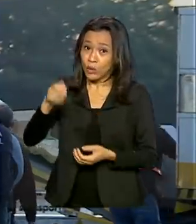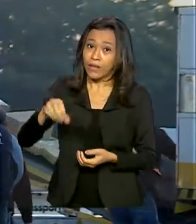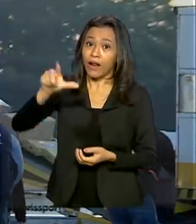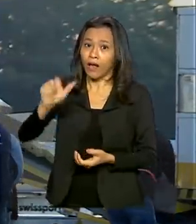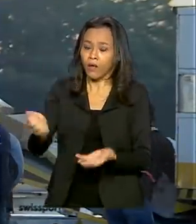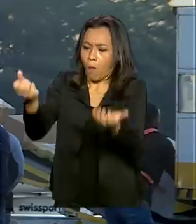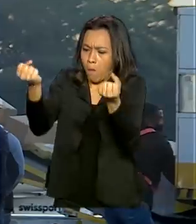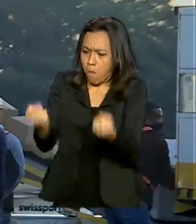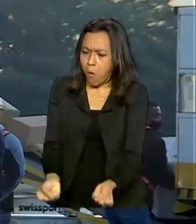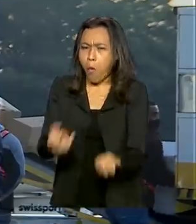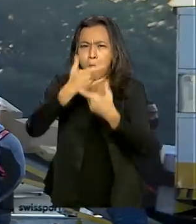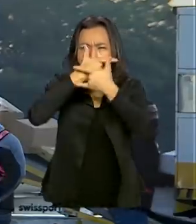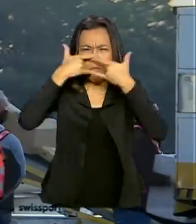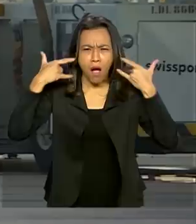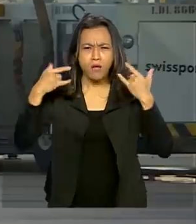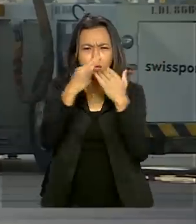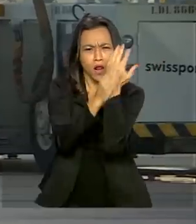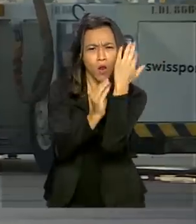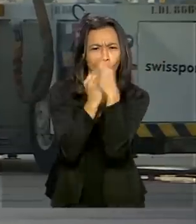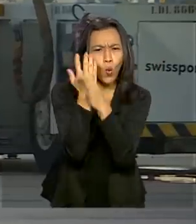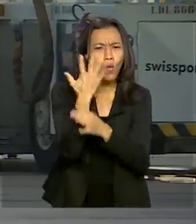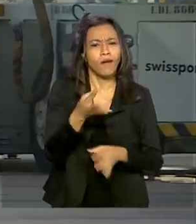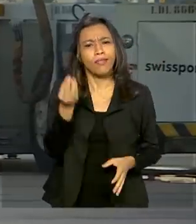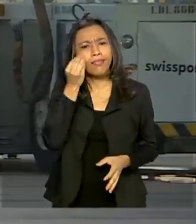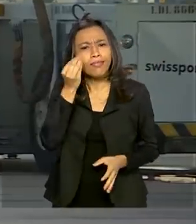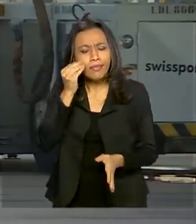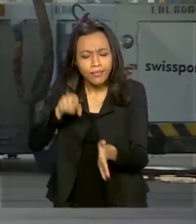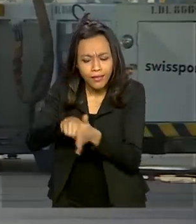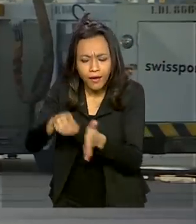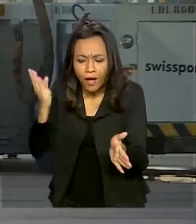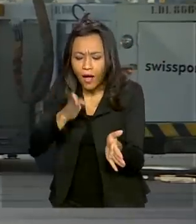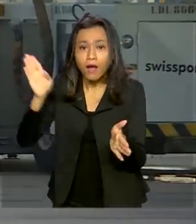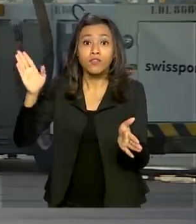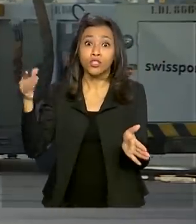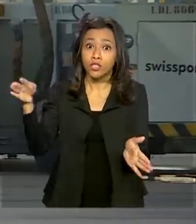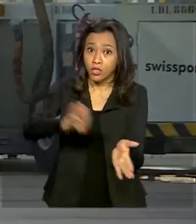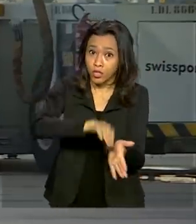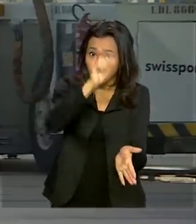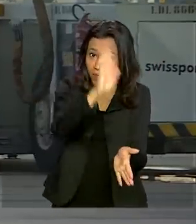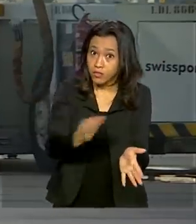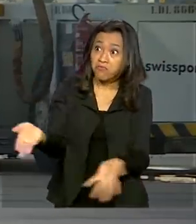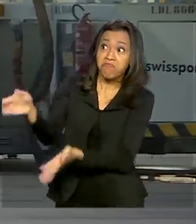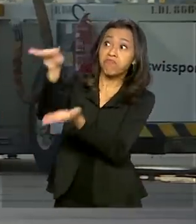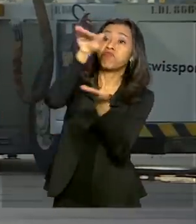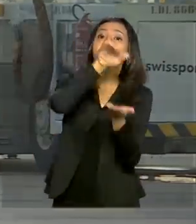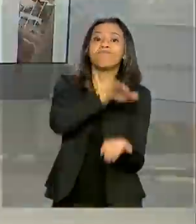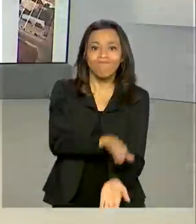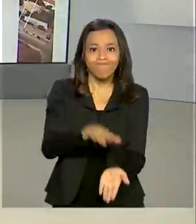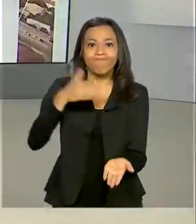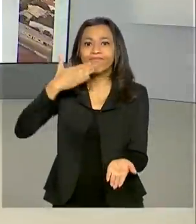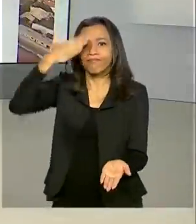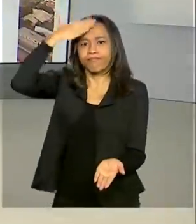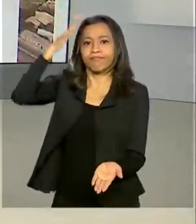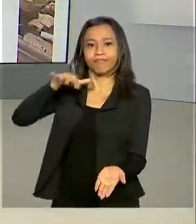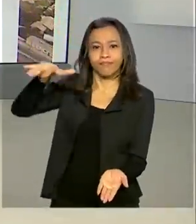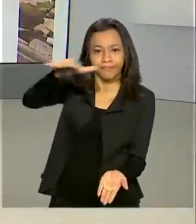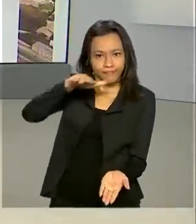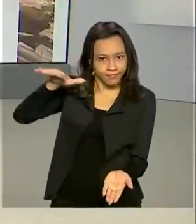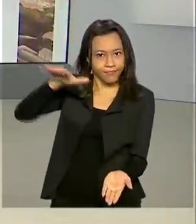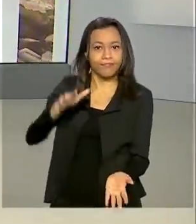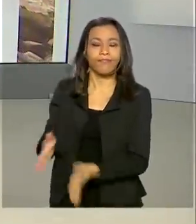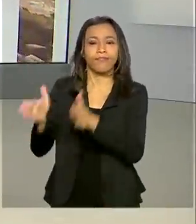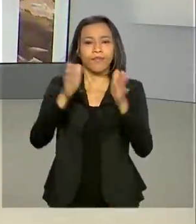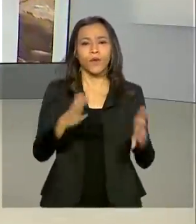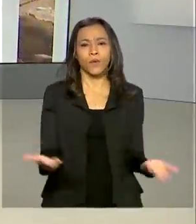com máscaras, luvas e testes rápidos chegam ao Brasil. O carregamento veio dos Emirados Árabes. Hoje é segunda